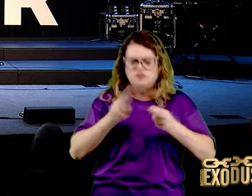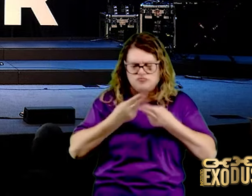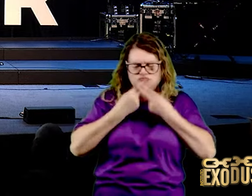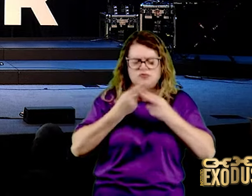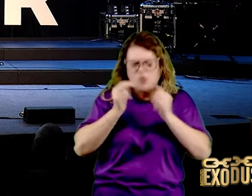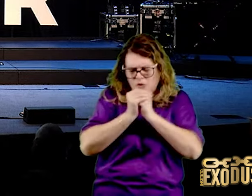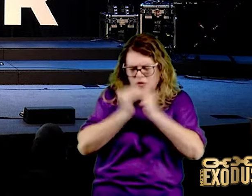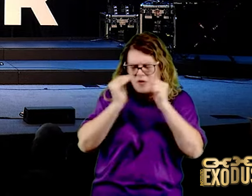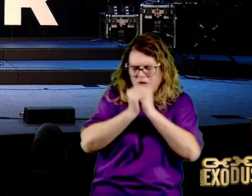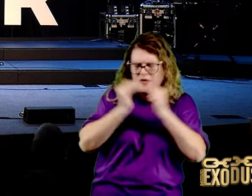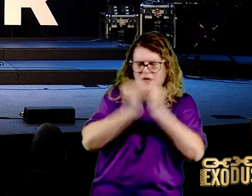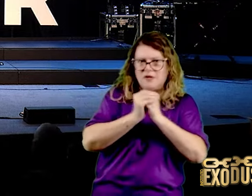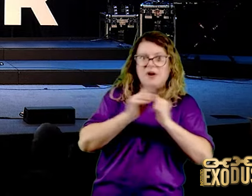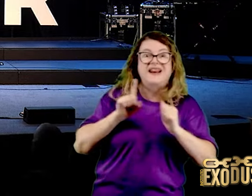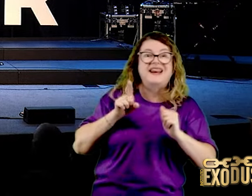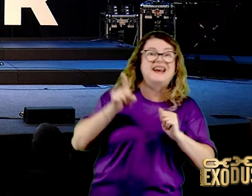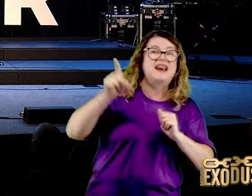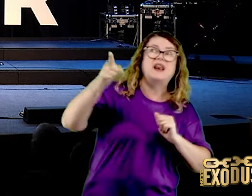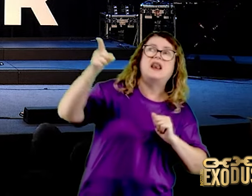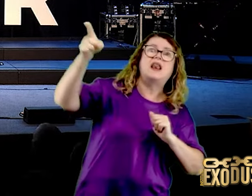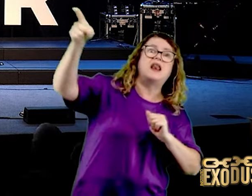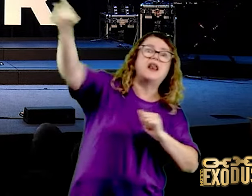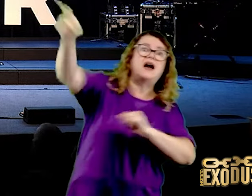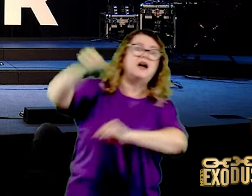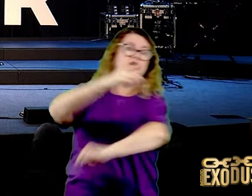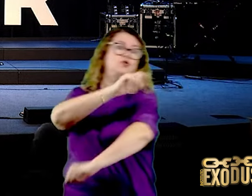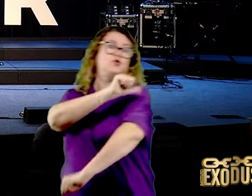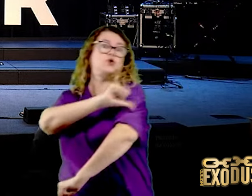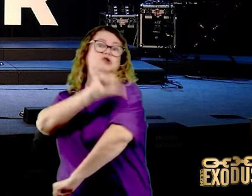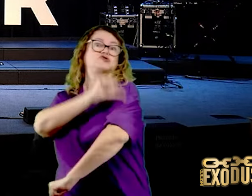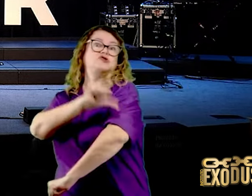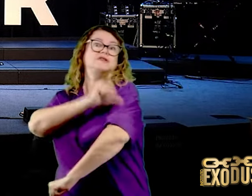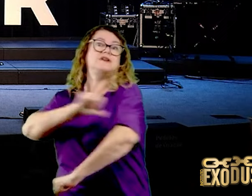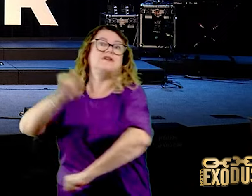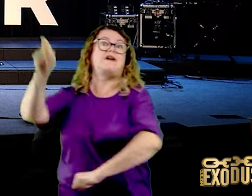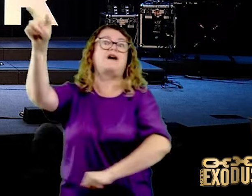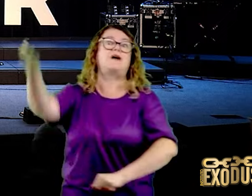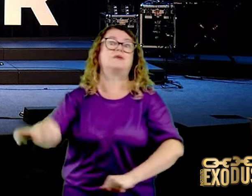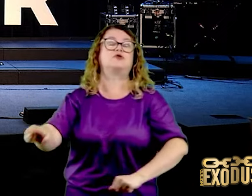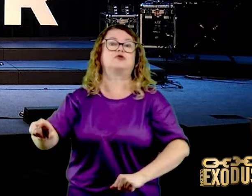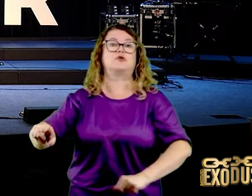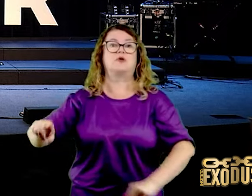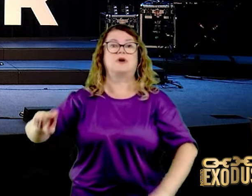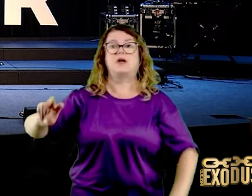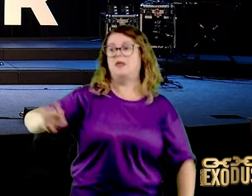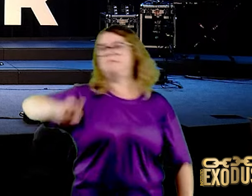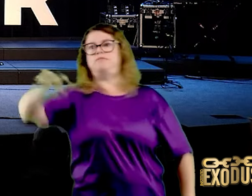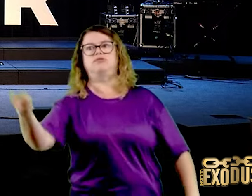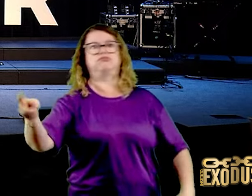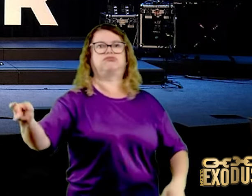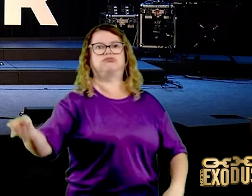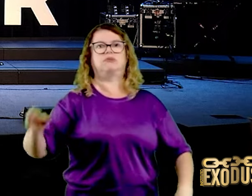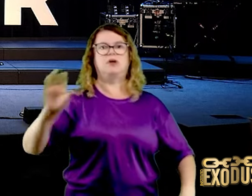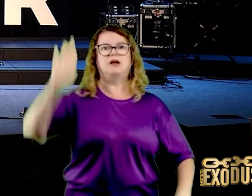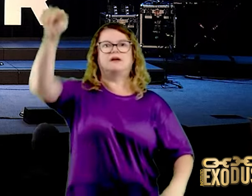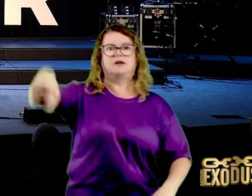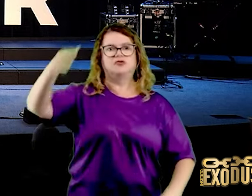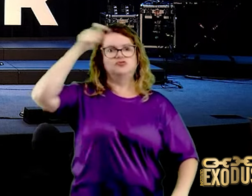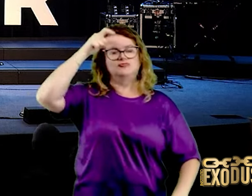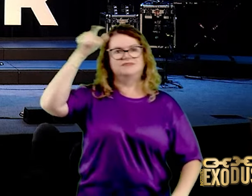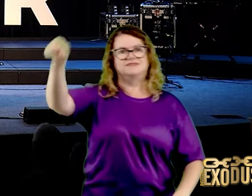Gente, eu tinha, acho que uns quatro meses de fé, um pastor pregou sobre isso. Eu eu vou me meter nesse negócio aí.